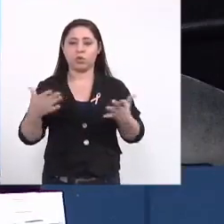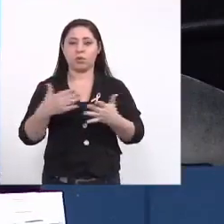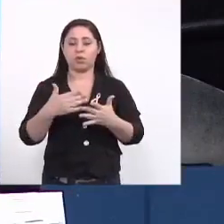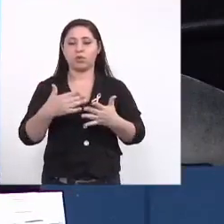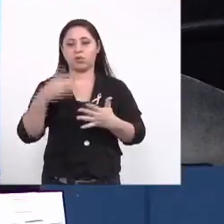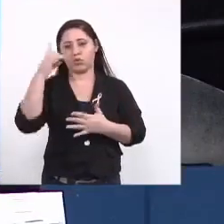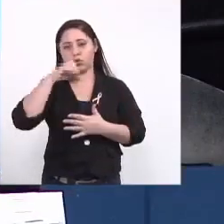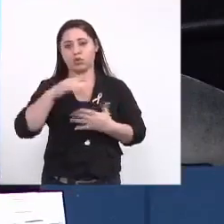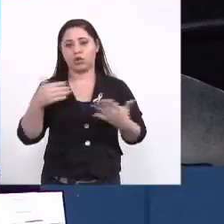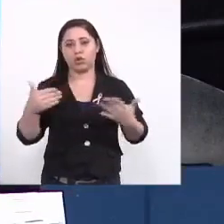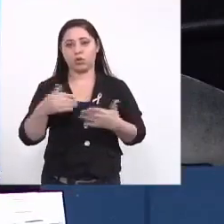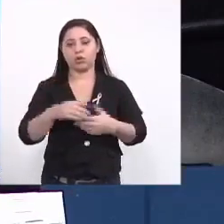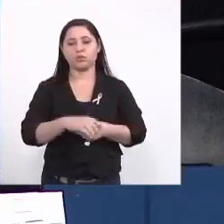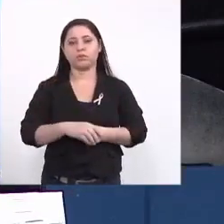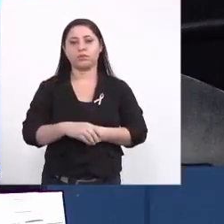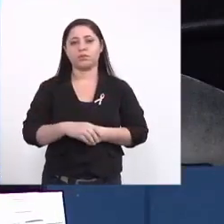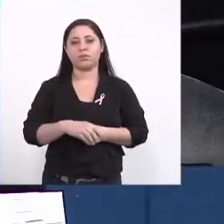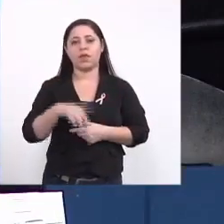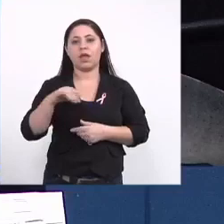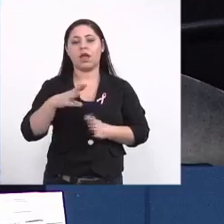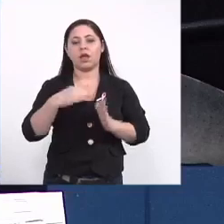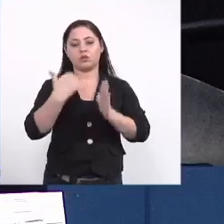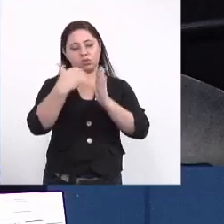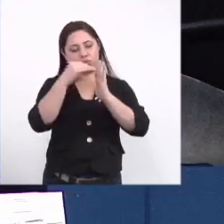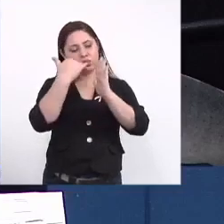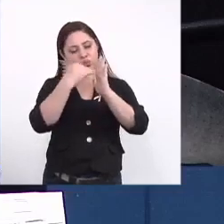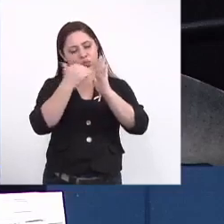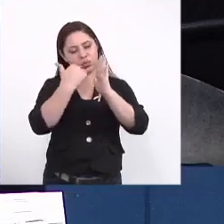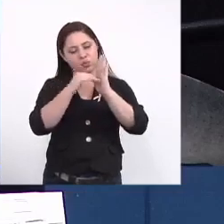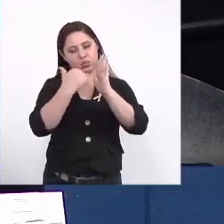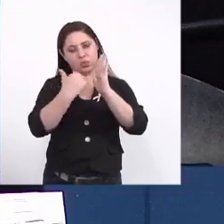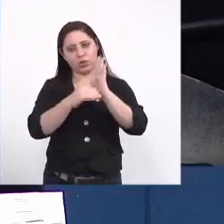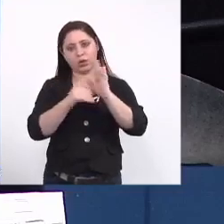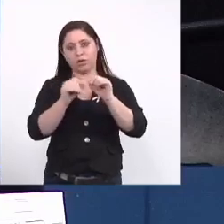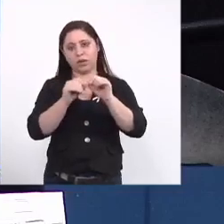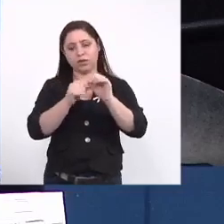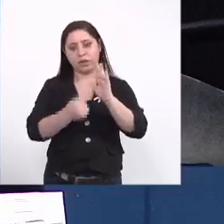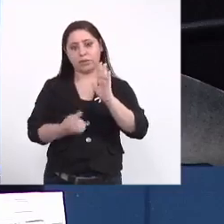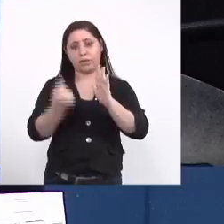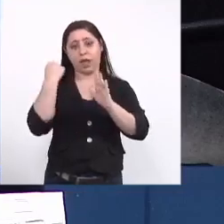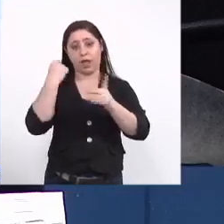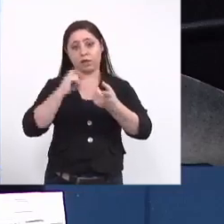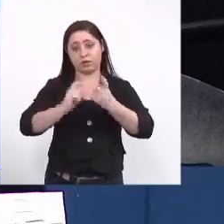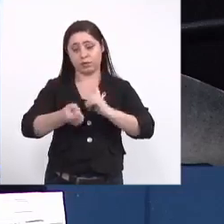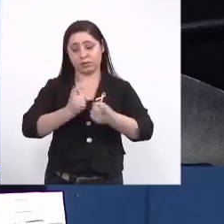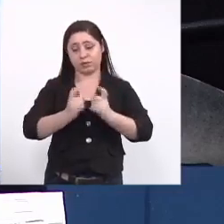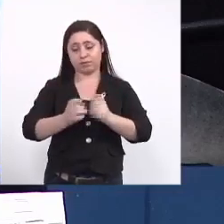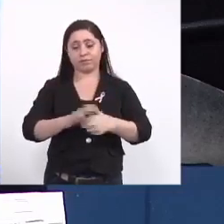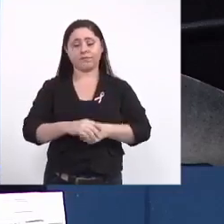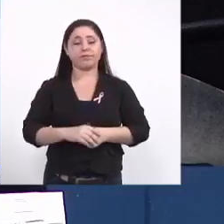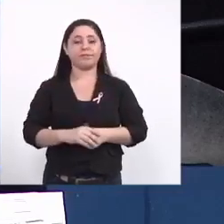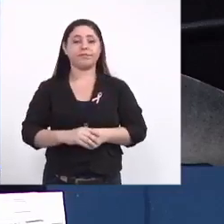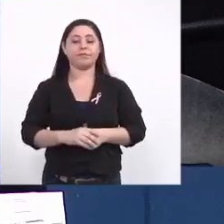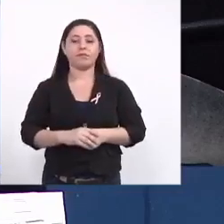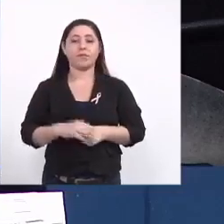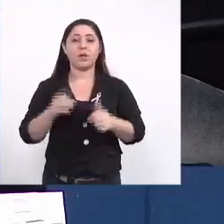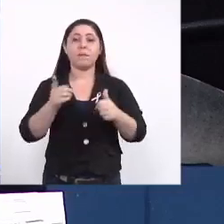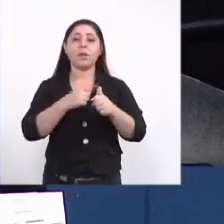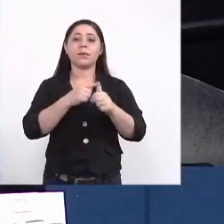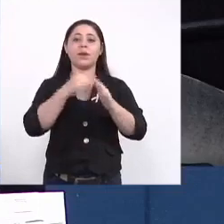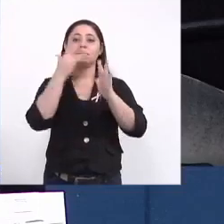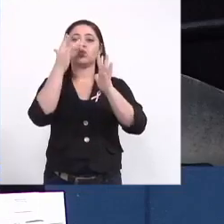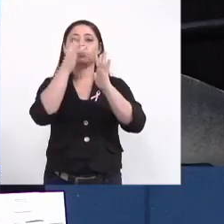para esse momento que são os encaminhamentos que nós já fizemos na reunião passada o primeiro